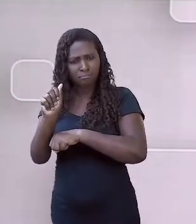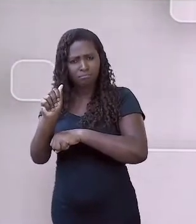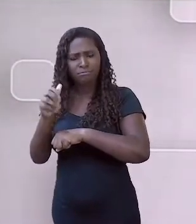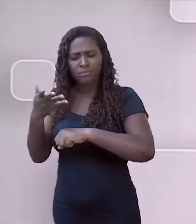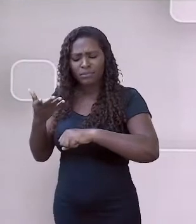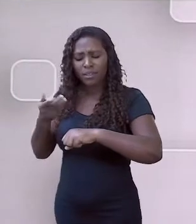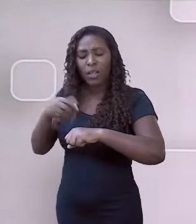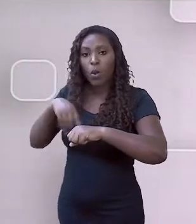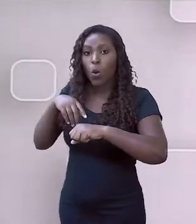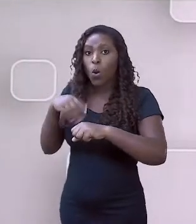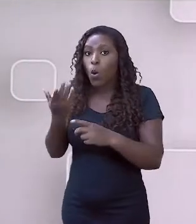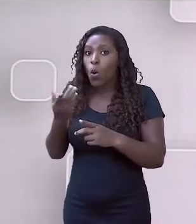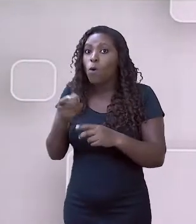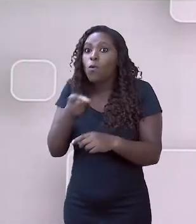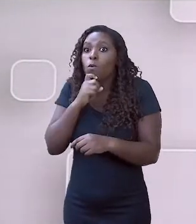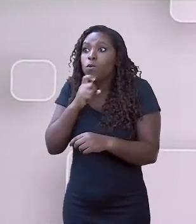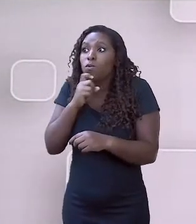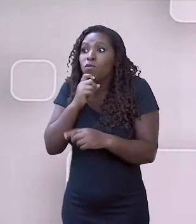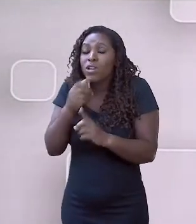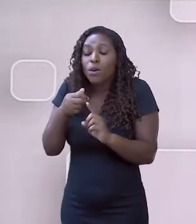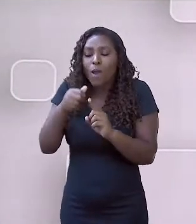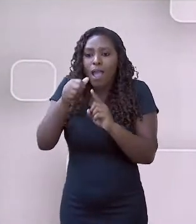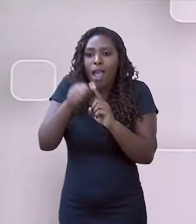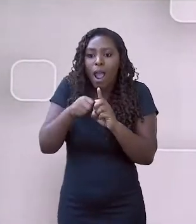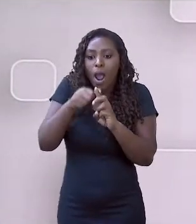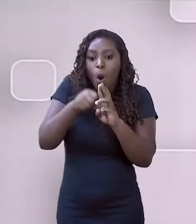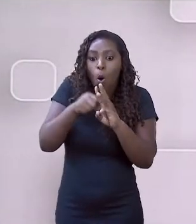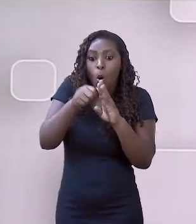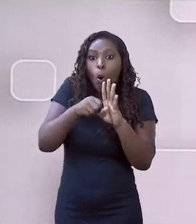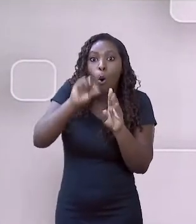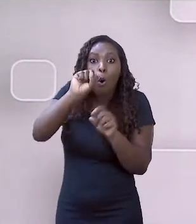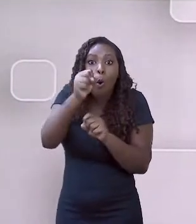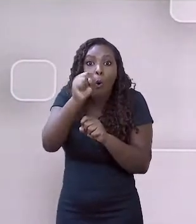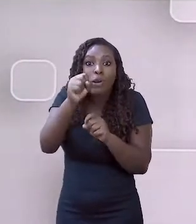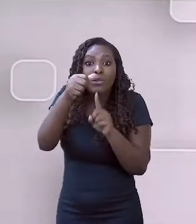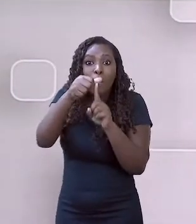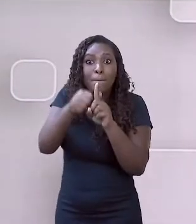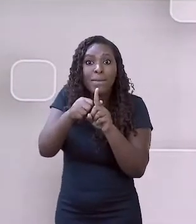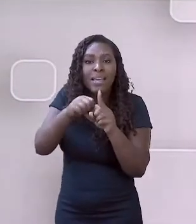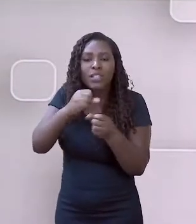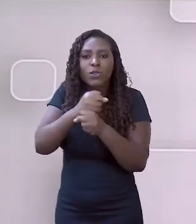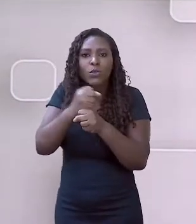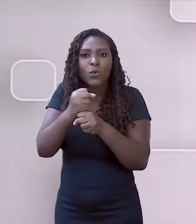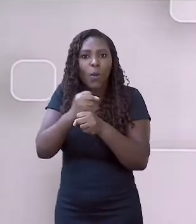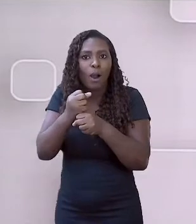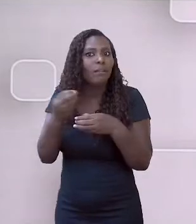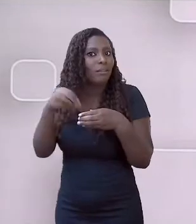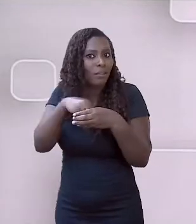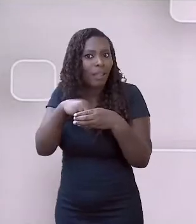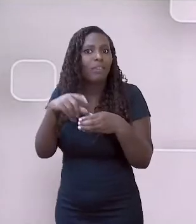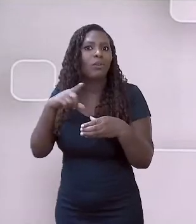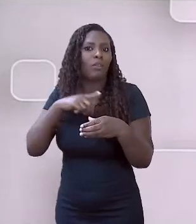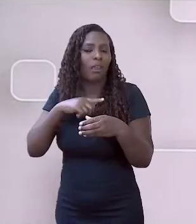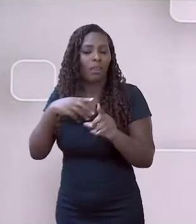Chegando a uma temperatura de 50 graus negativos.